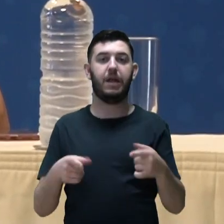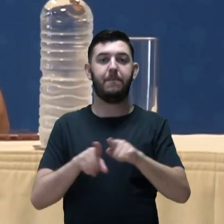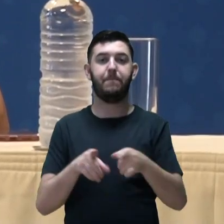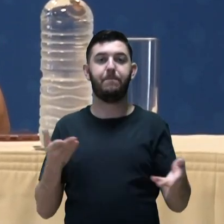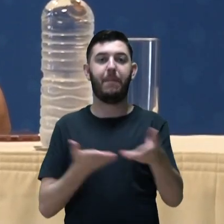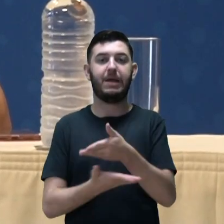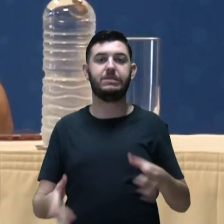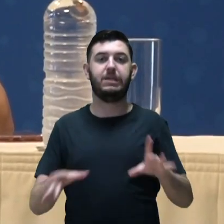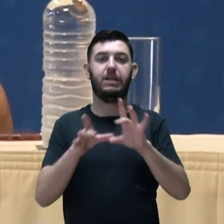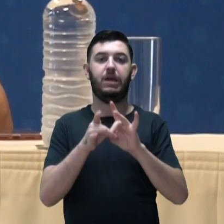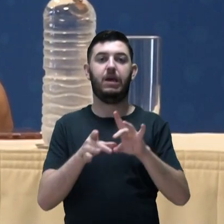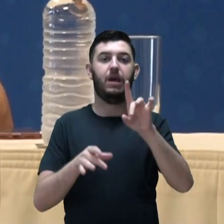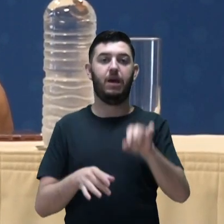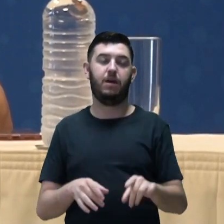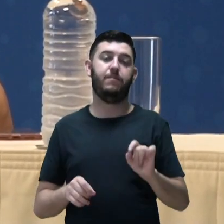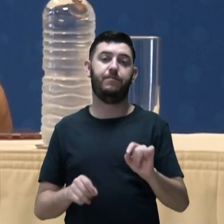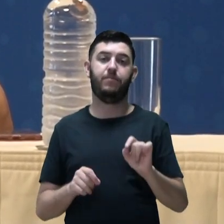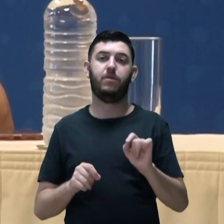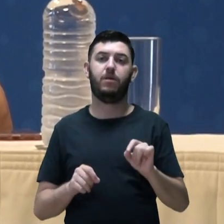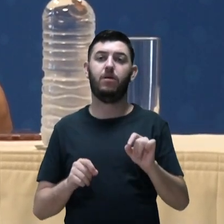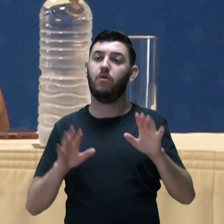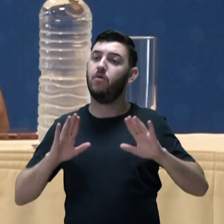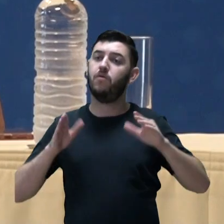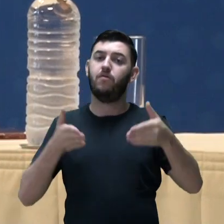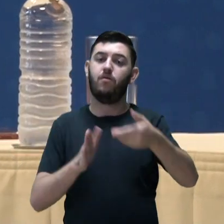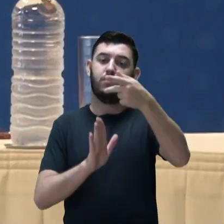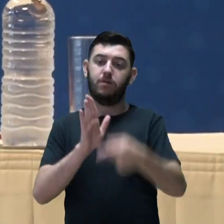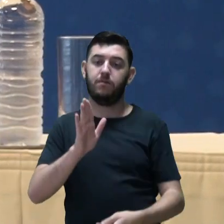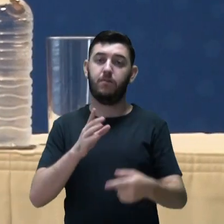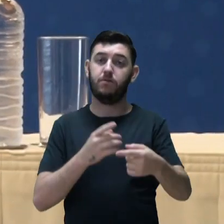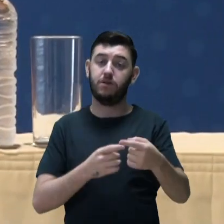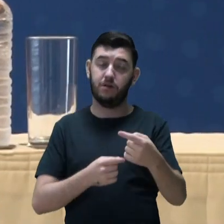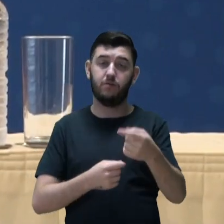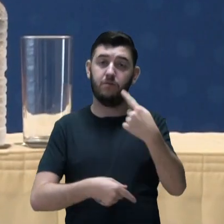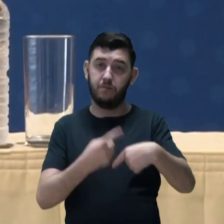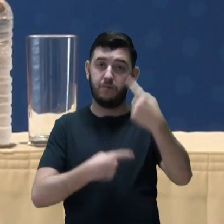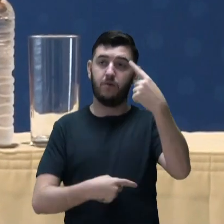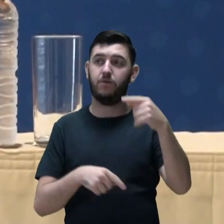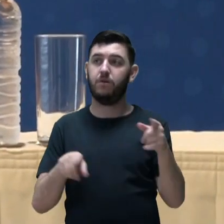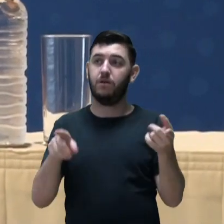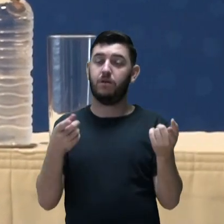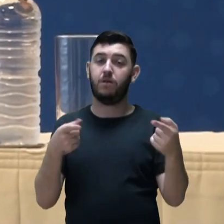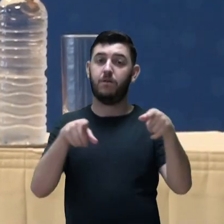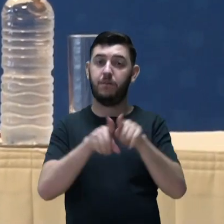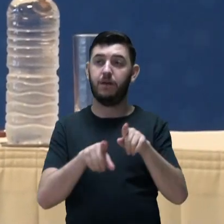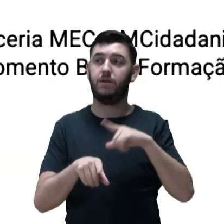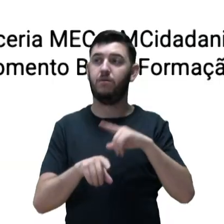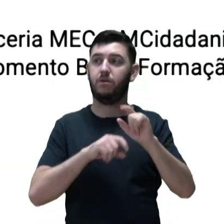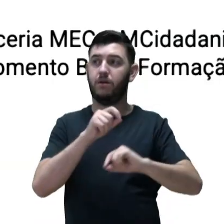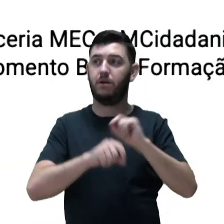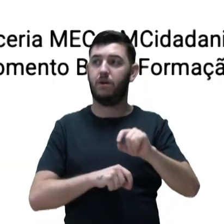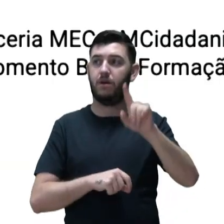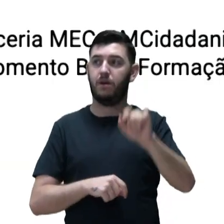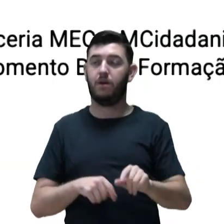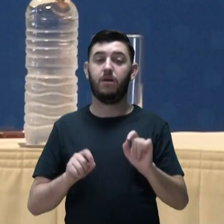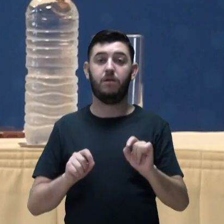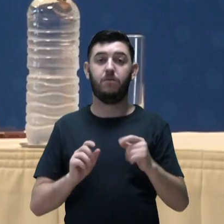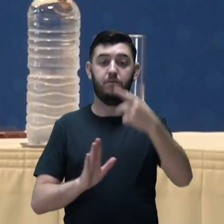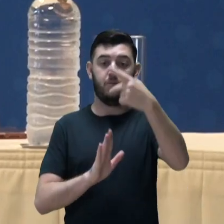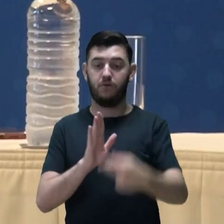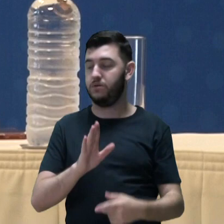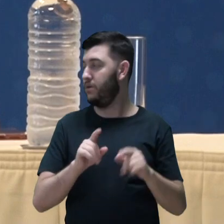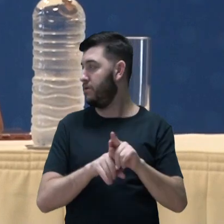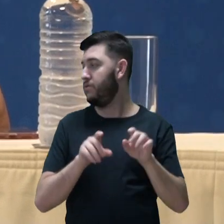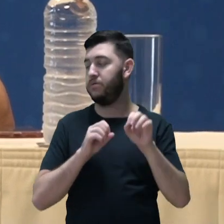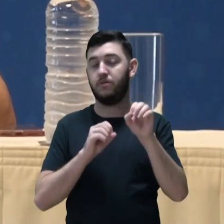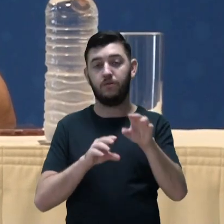edição, relacionada ao plano Progredir. Ele está no âmbito do Bolsa Formação, que nada mais é